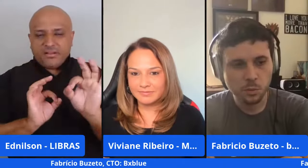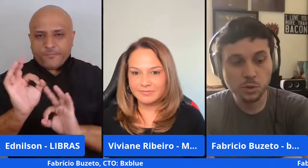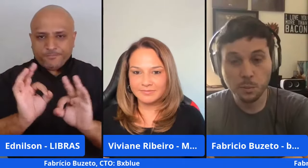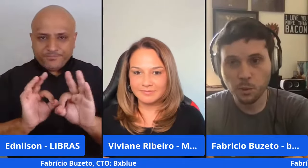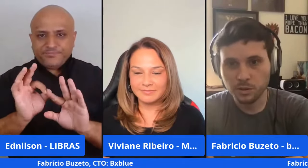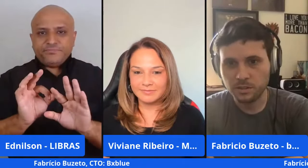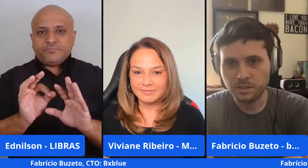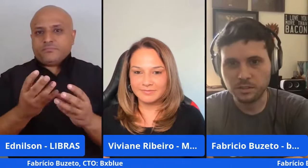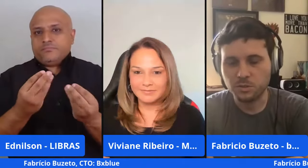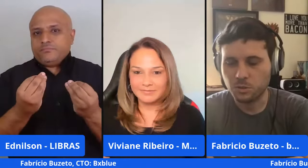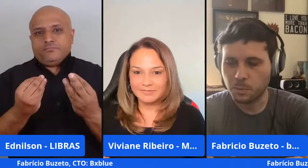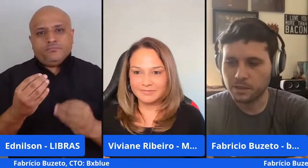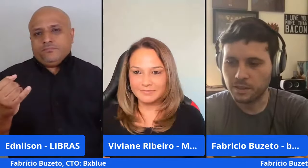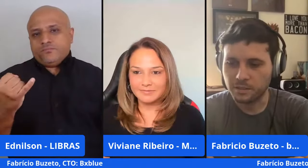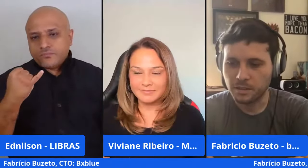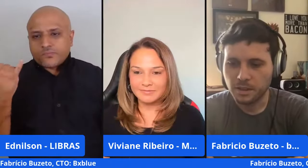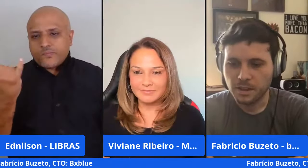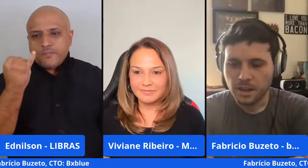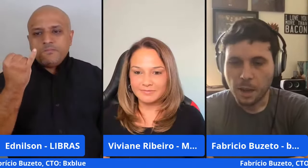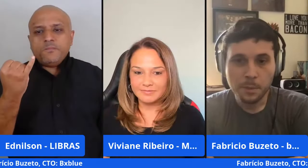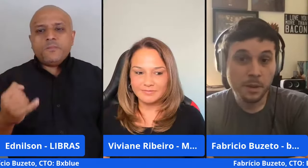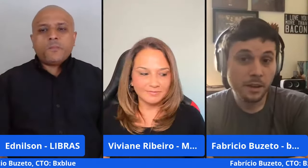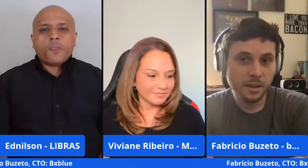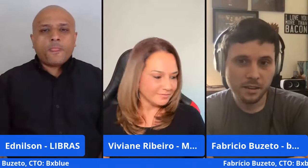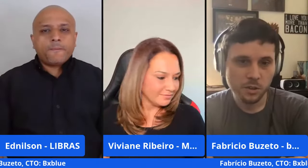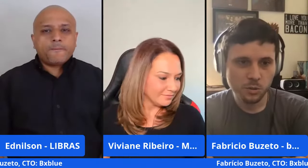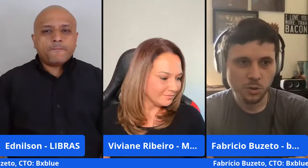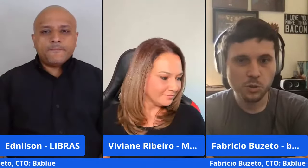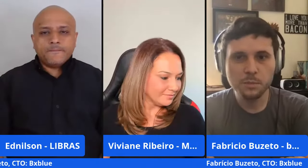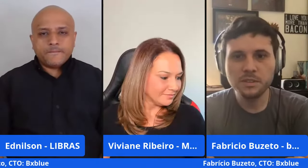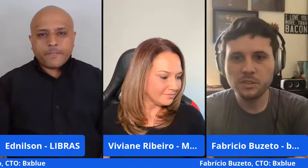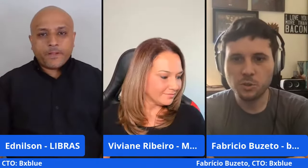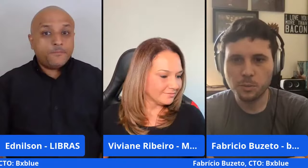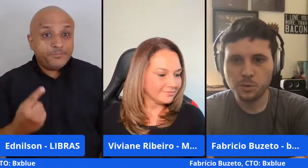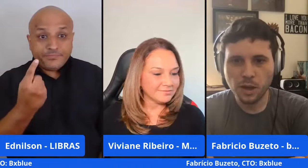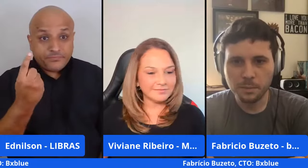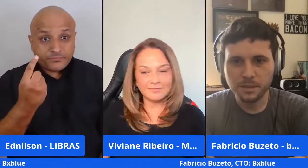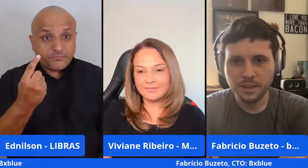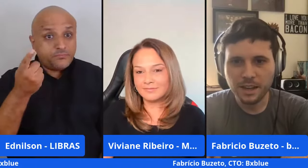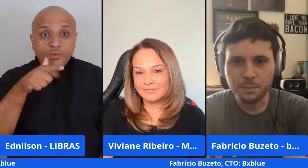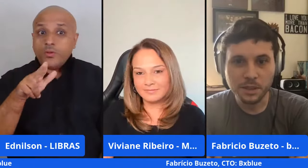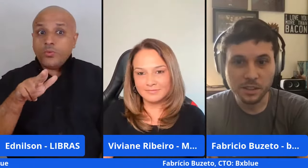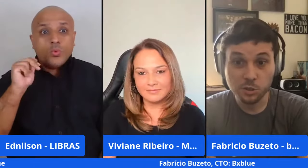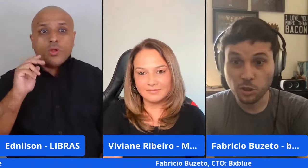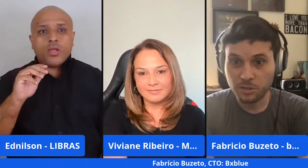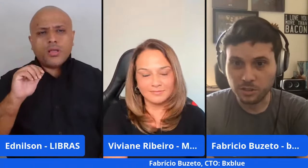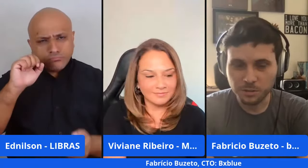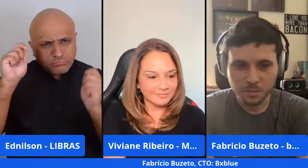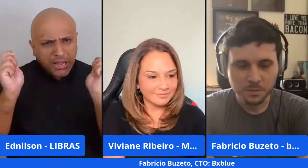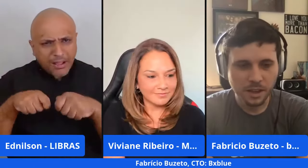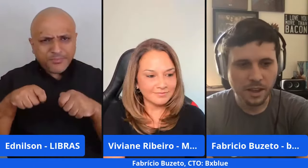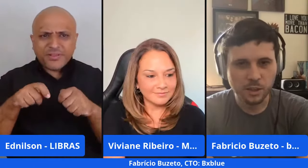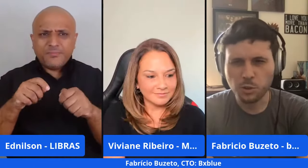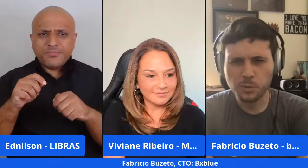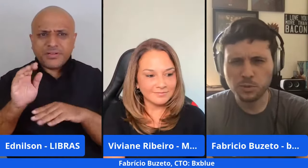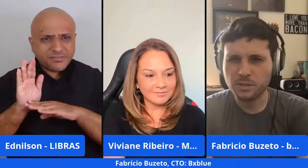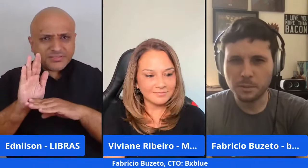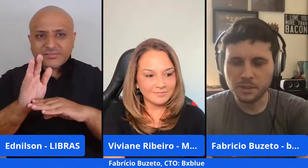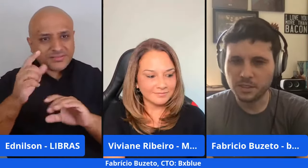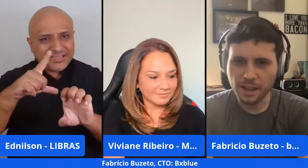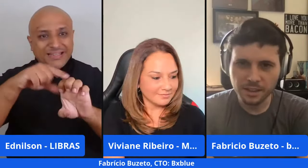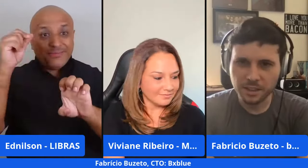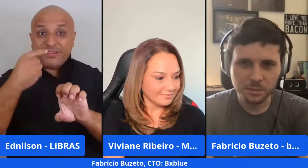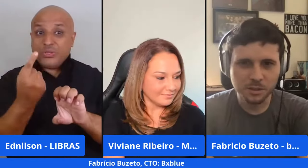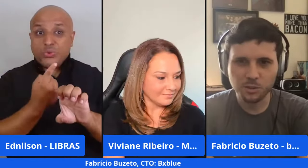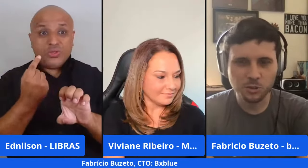são muito importantes assim, do passado. A primeira é eu nunca me senti uma pessoa apta a empreender sozinho. Eu sou uma pessoa